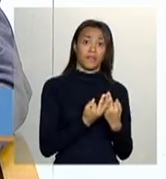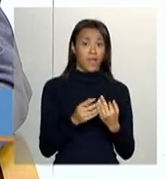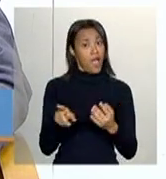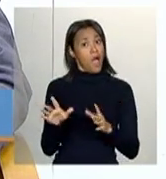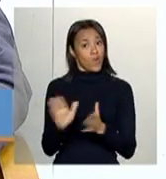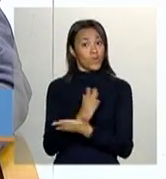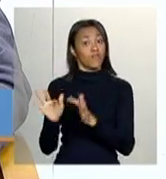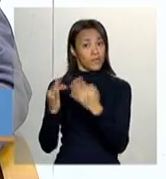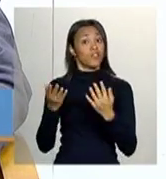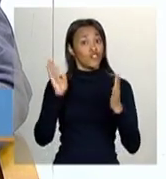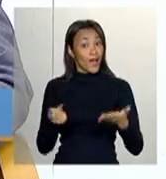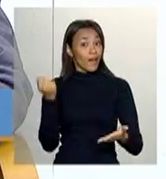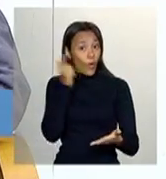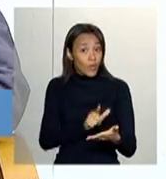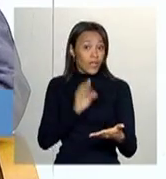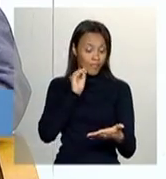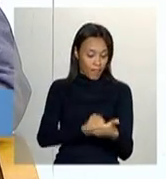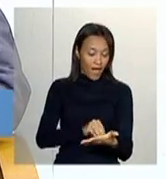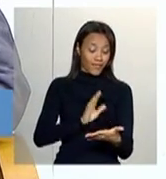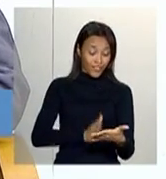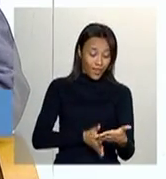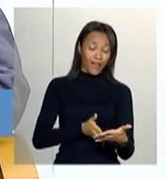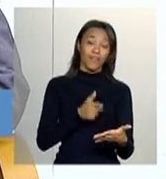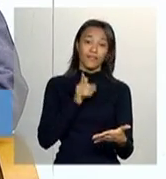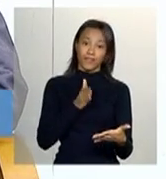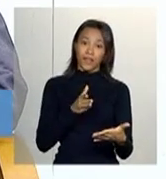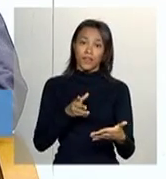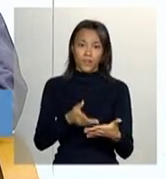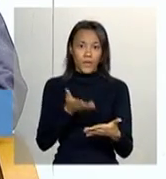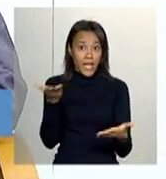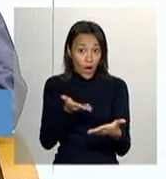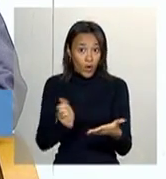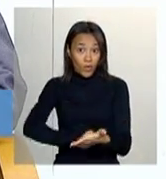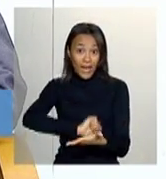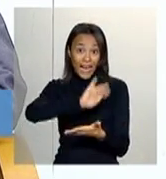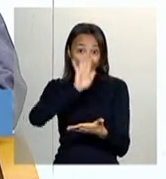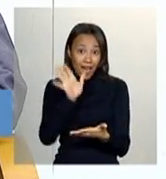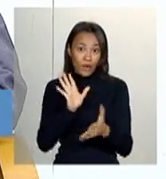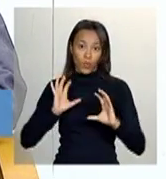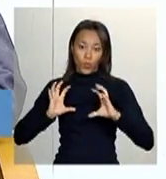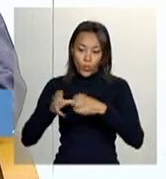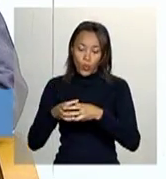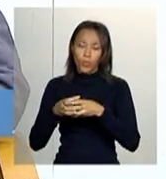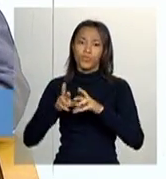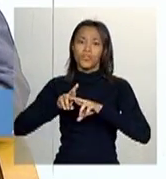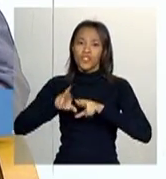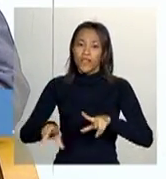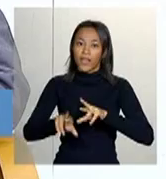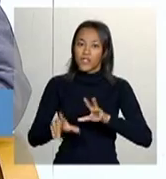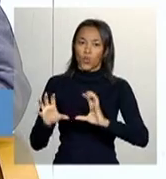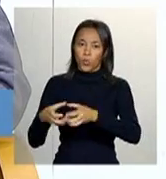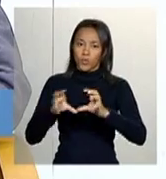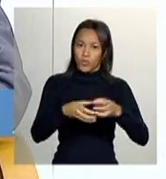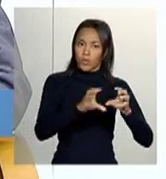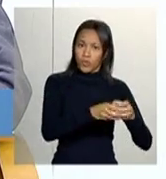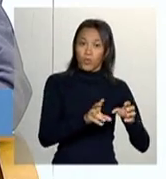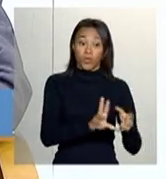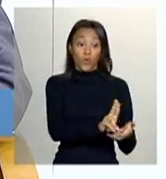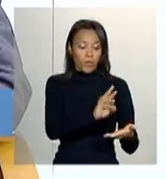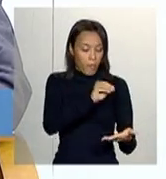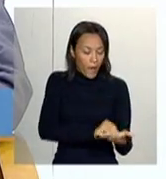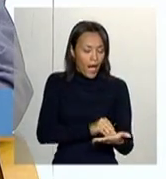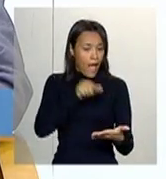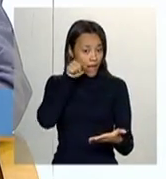podem estar no cadastro, né? E agora, com essa identificação desses grupos e populações específicas, a gente vai dizer, olha, aquela